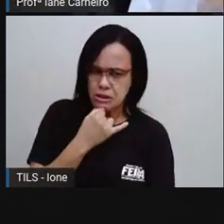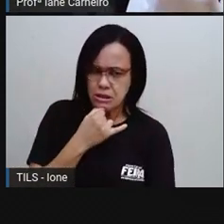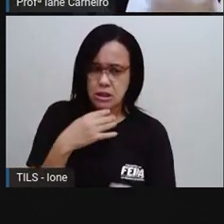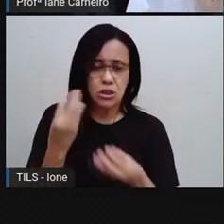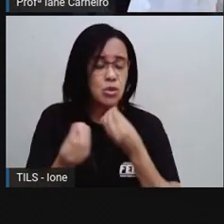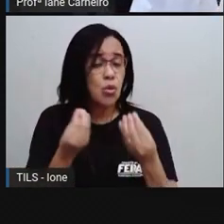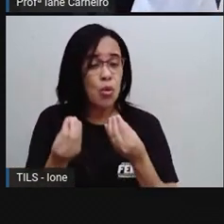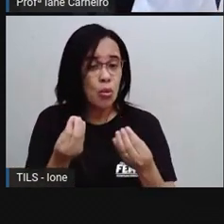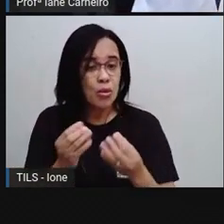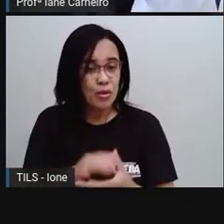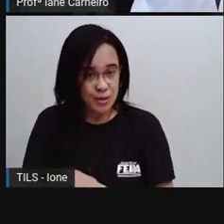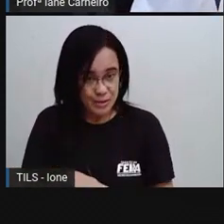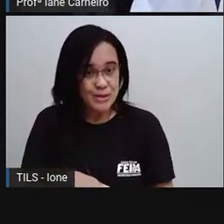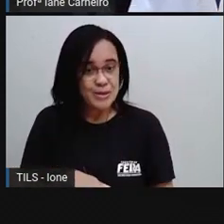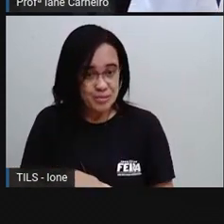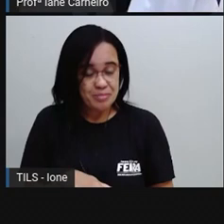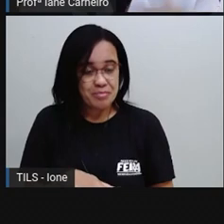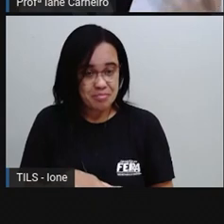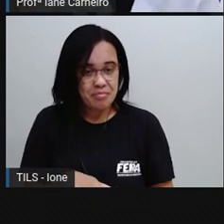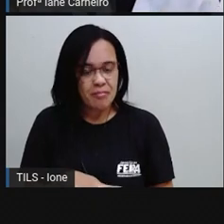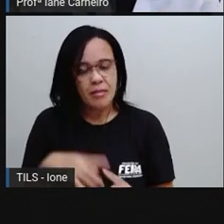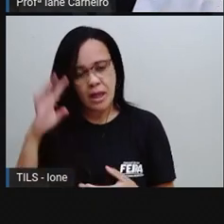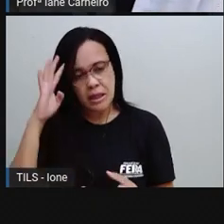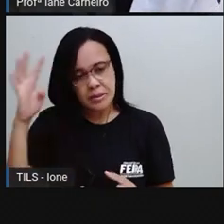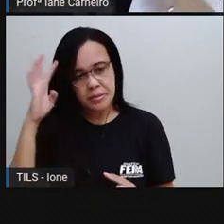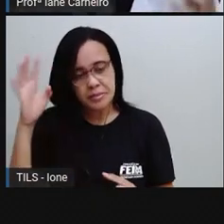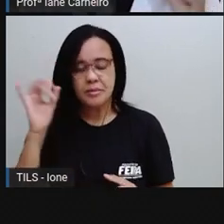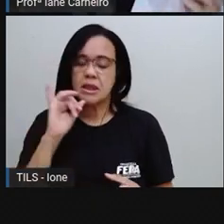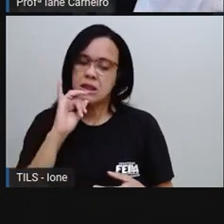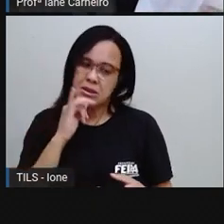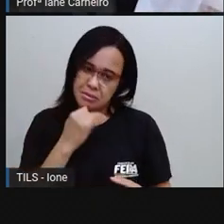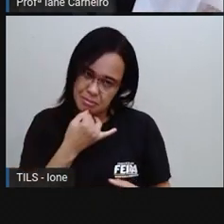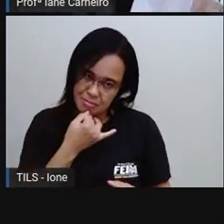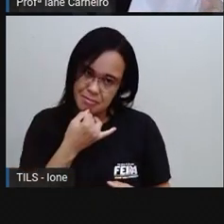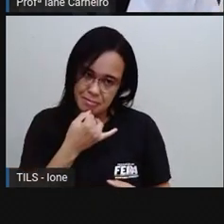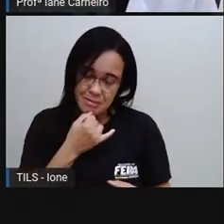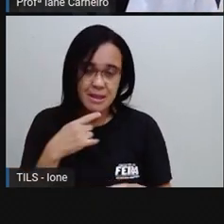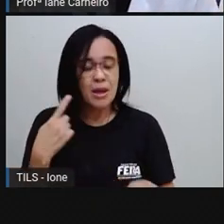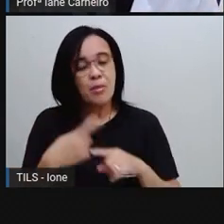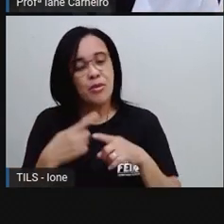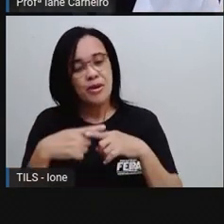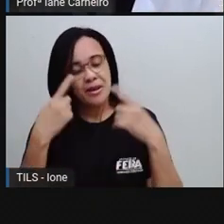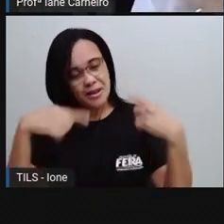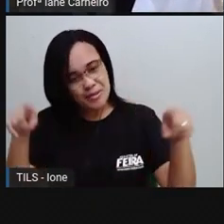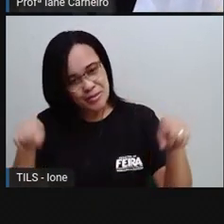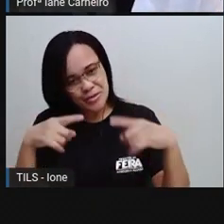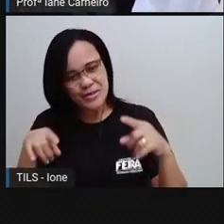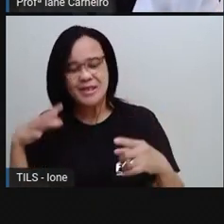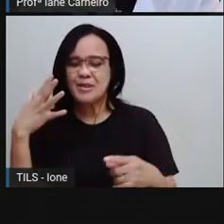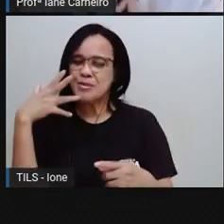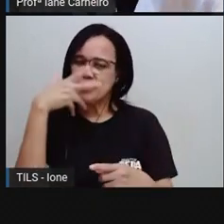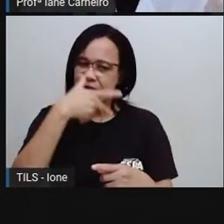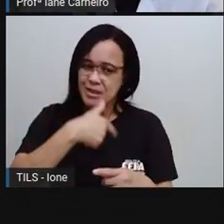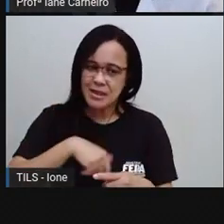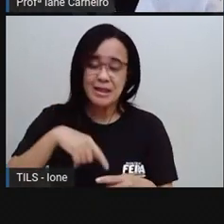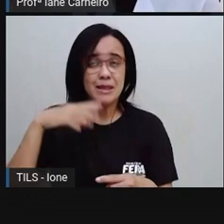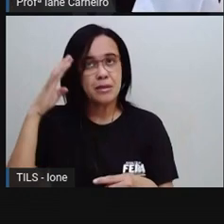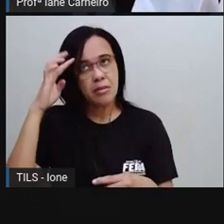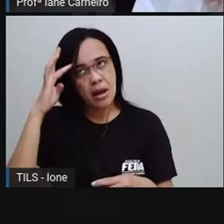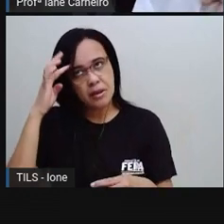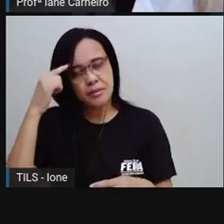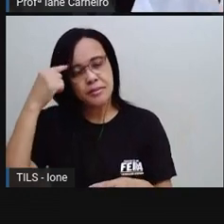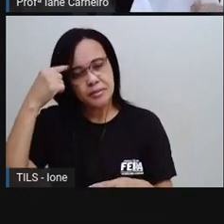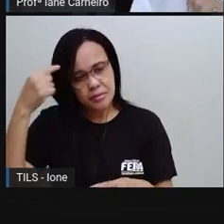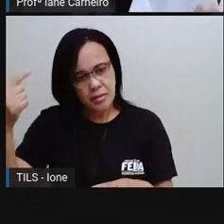Eu imagino que devem ter ficado tristes. Porque até a gente ouvindo essa música tão lindinha, né? A melodia é tão linda. Mas eu imagino que eles não devem ter